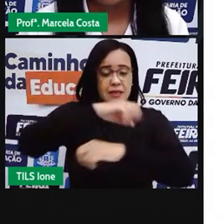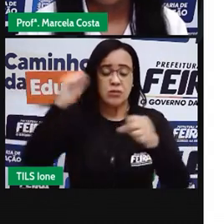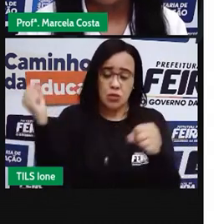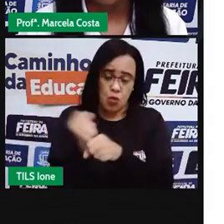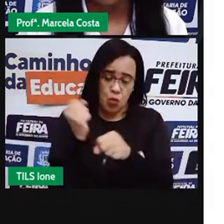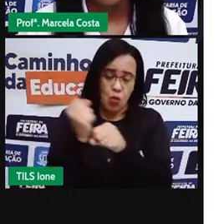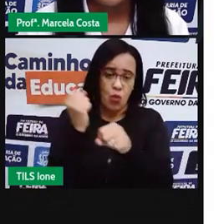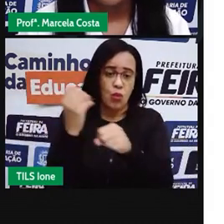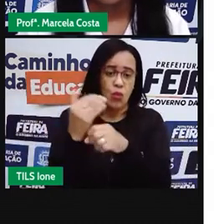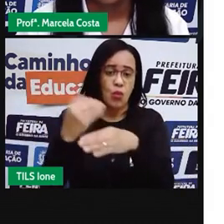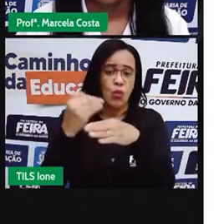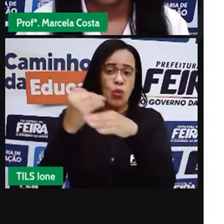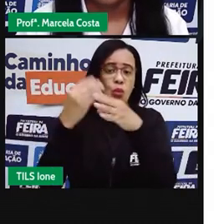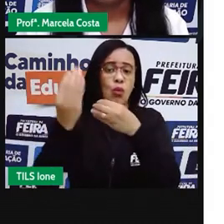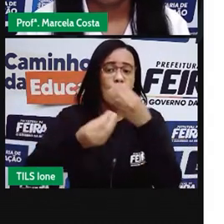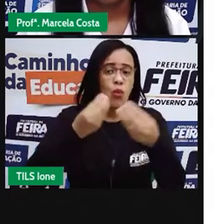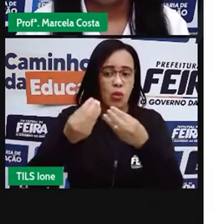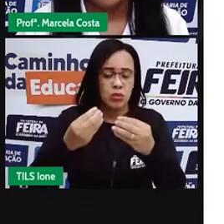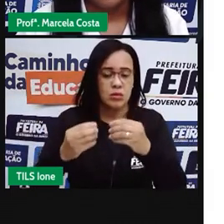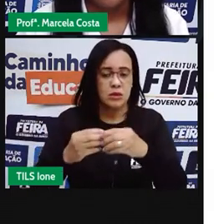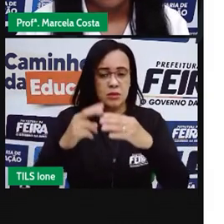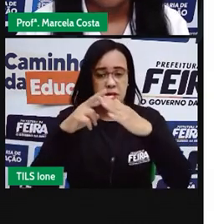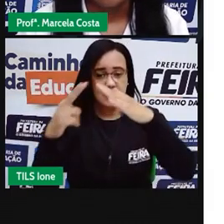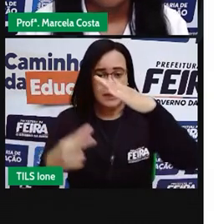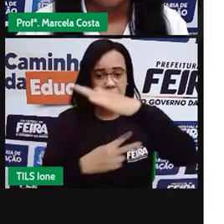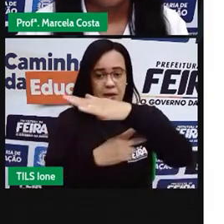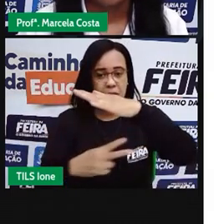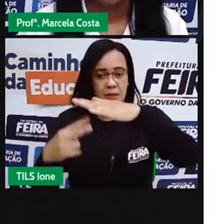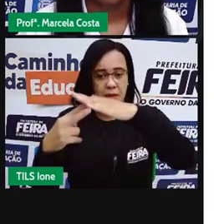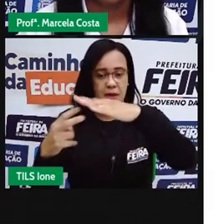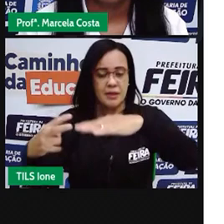há pouco tempo.